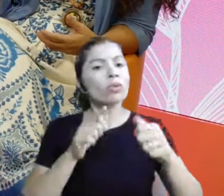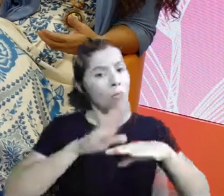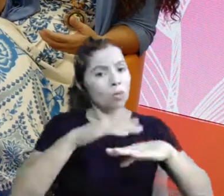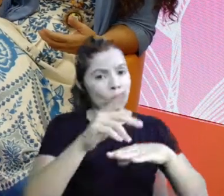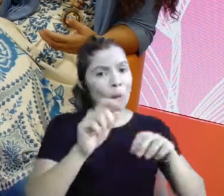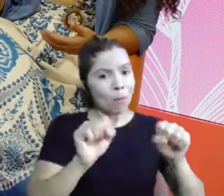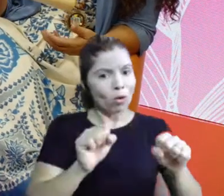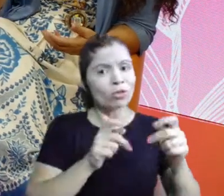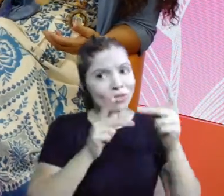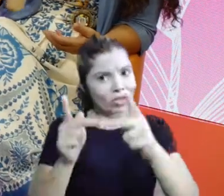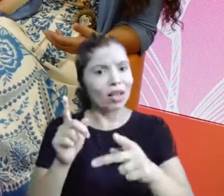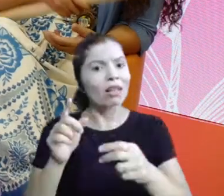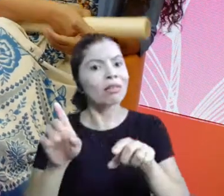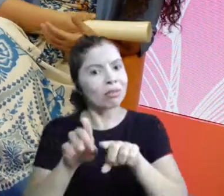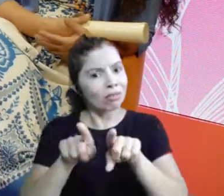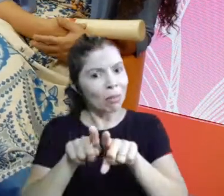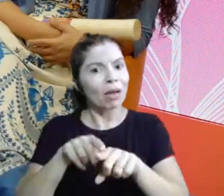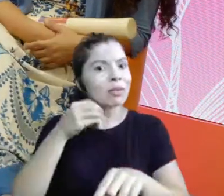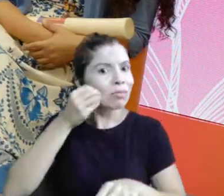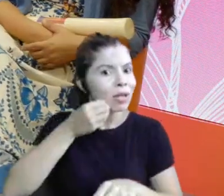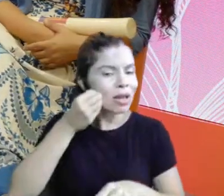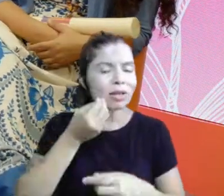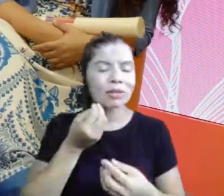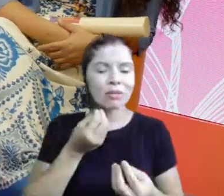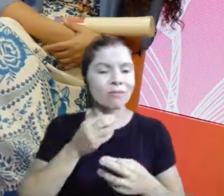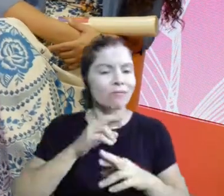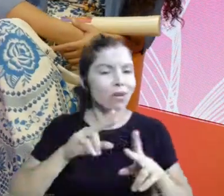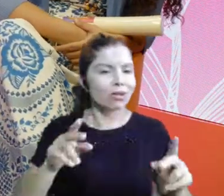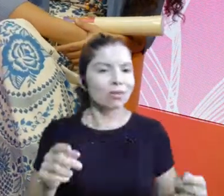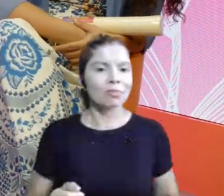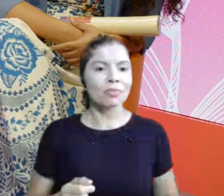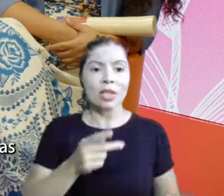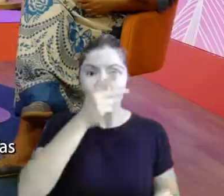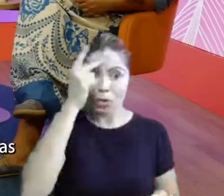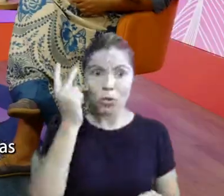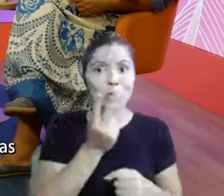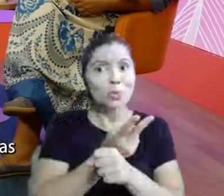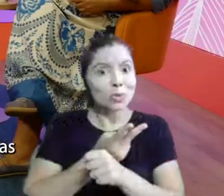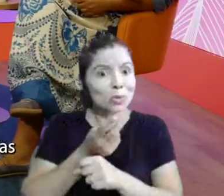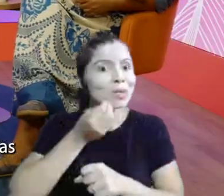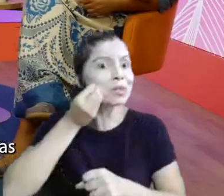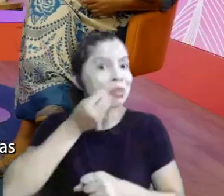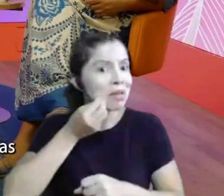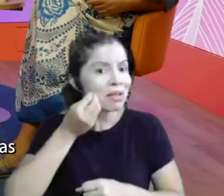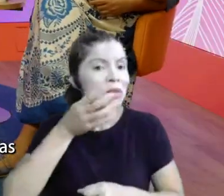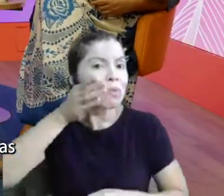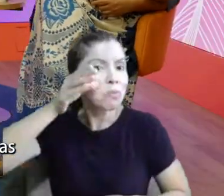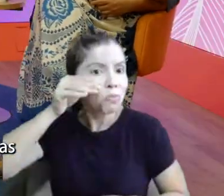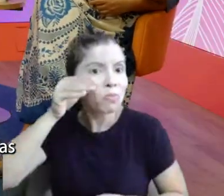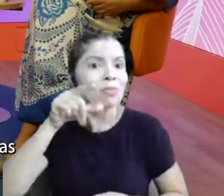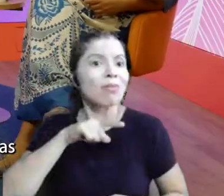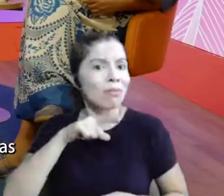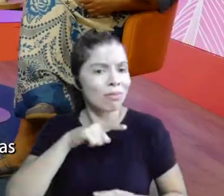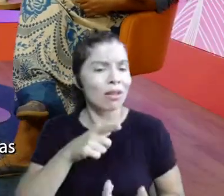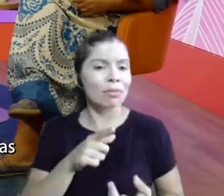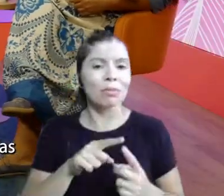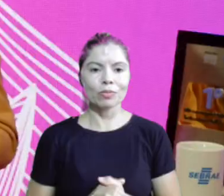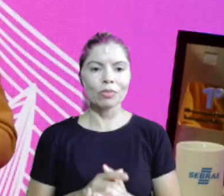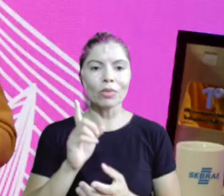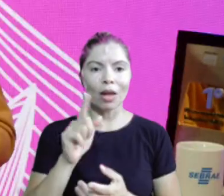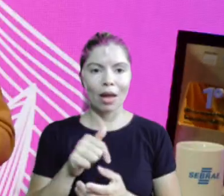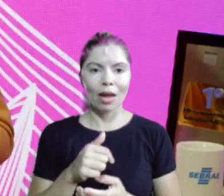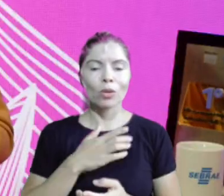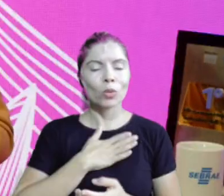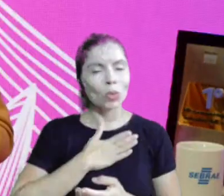dou um facão, você vai lá, corta o palmito, é uma experiência imersiva no mundo do palmito. E as pessoas buscam essas experiências imersivas, né?